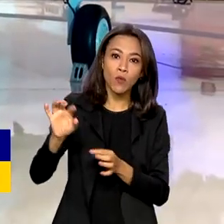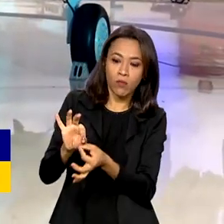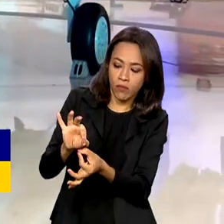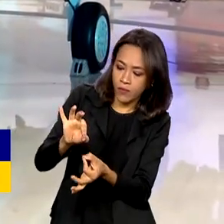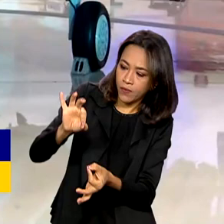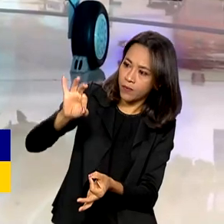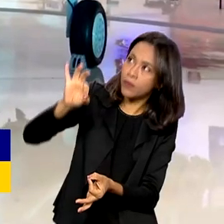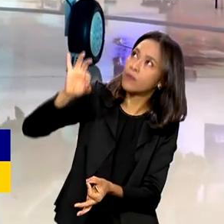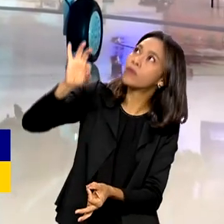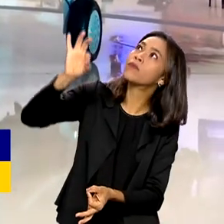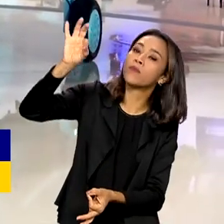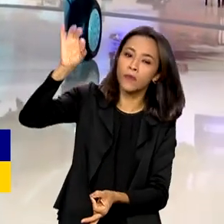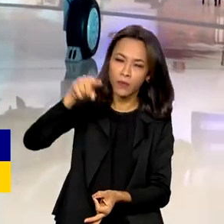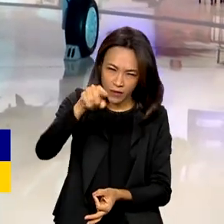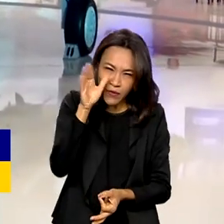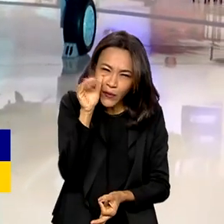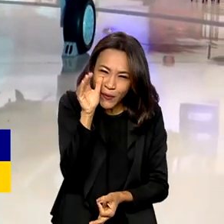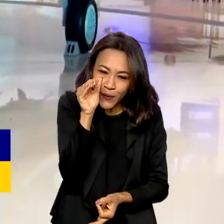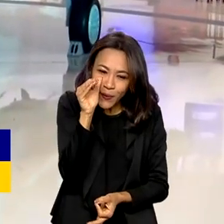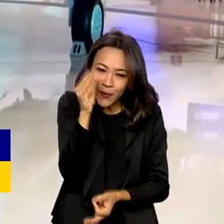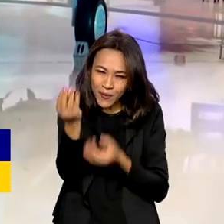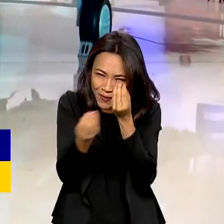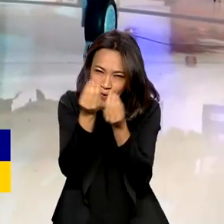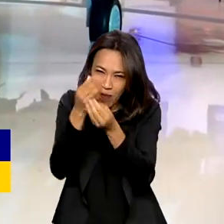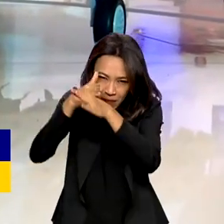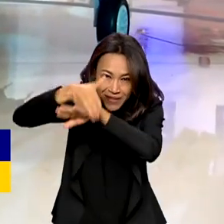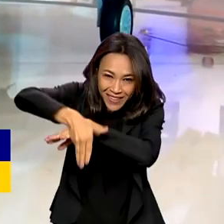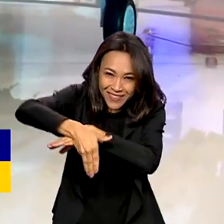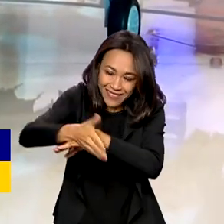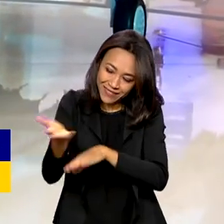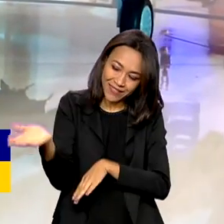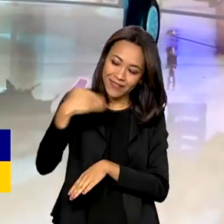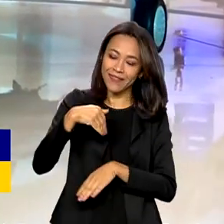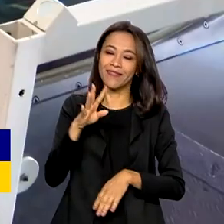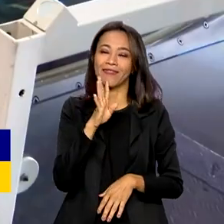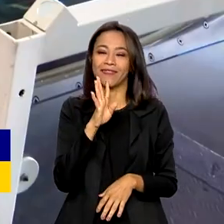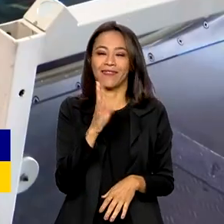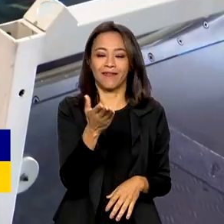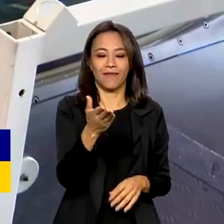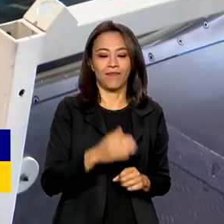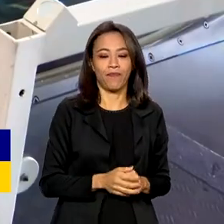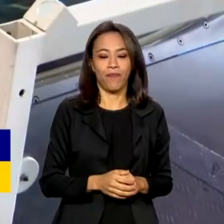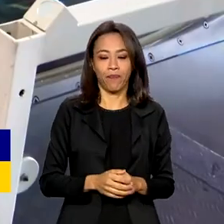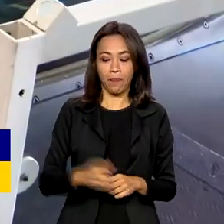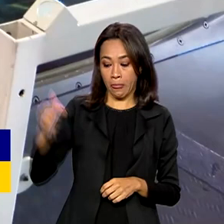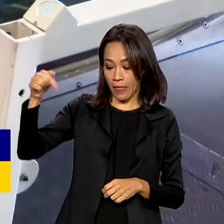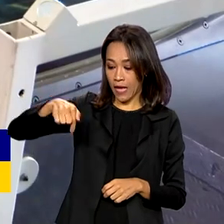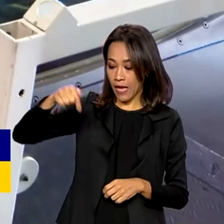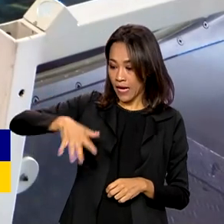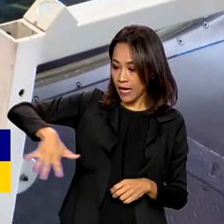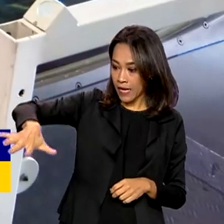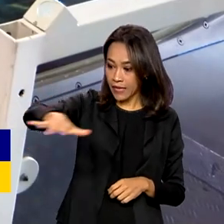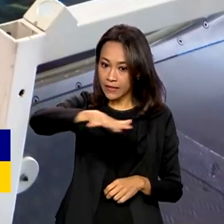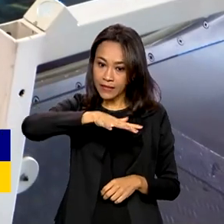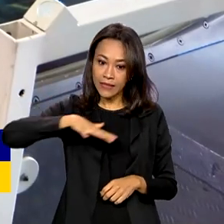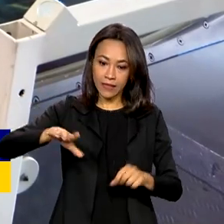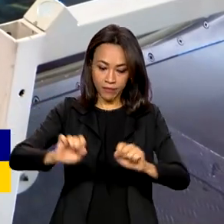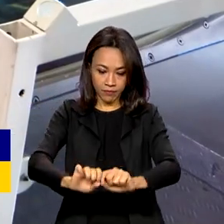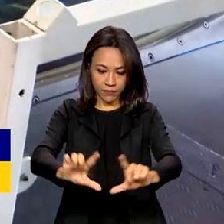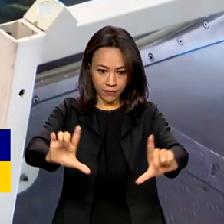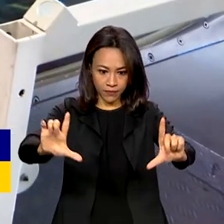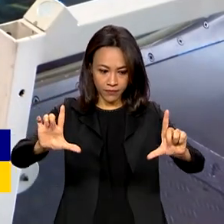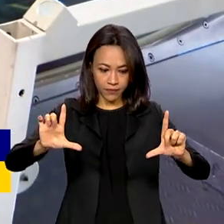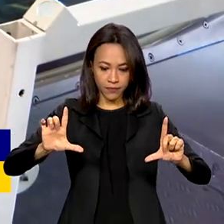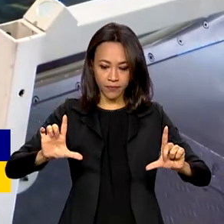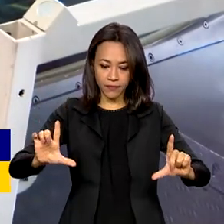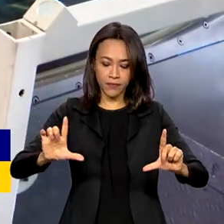assim como eu, você também ficou curioso para ver como ele é por dentro? Então vem comigo. Esse aqui é o cockpit do Gripen. Trata-se